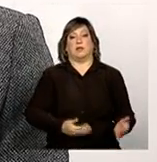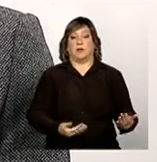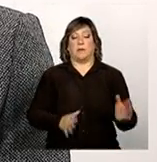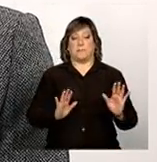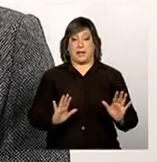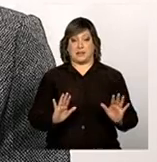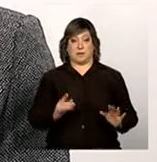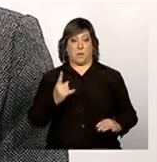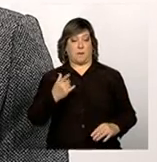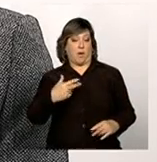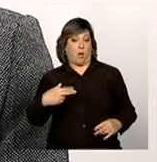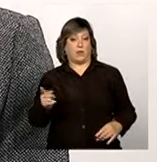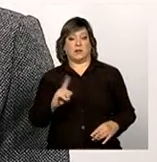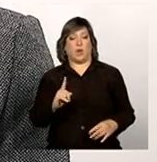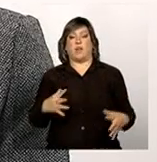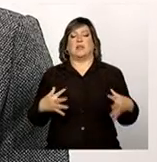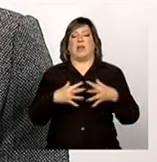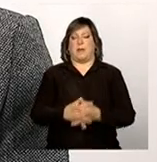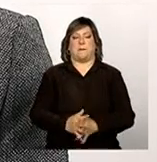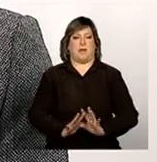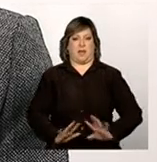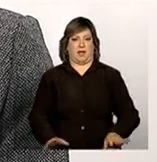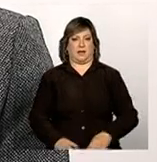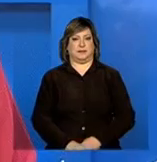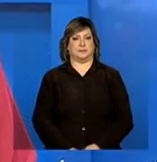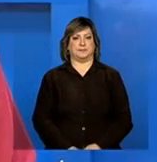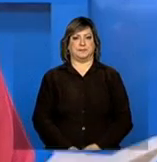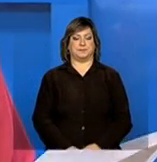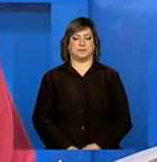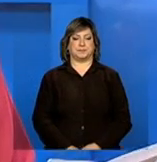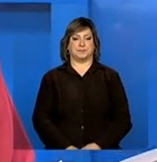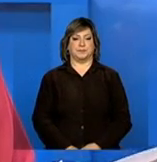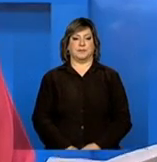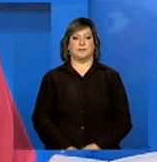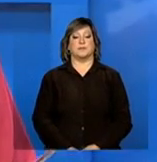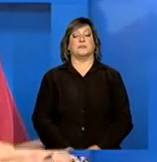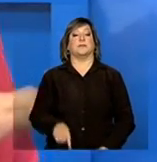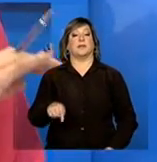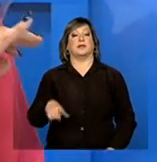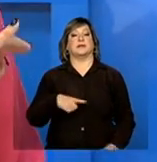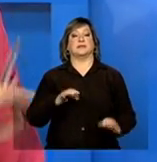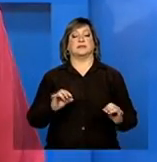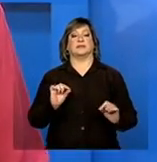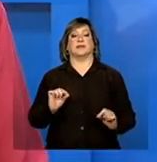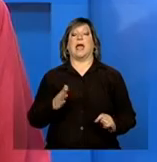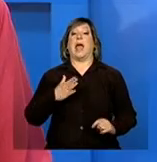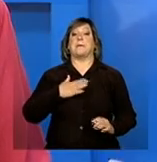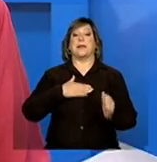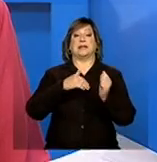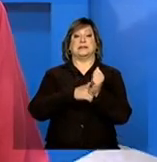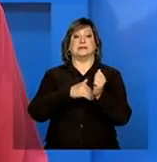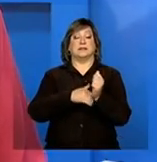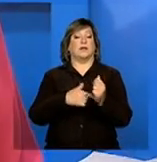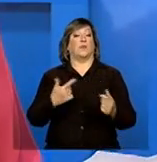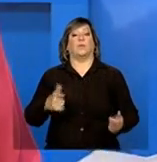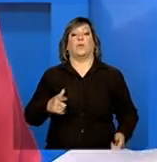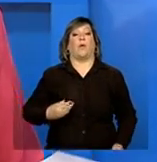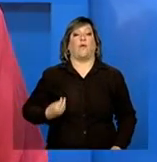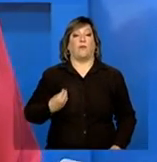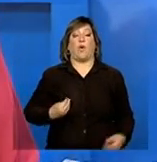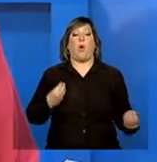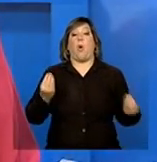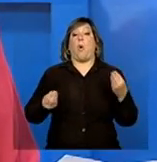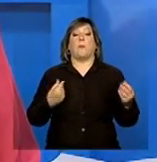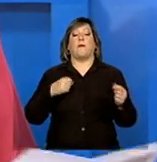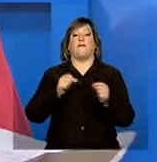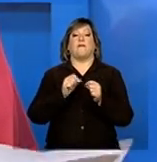coisa não impede a outra. Perfeito. Essa eu tinha certeza que ia aparecer. A minha senha não funciona. Como é que